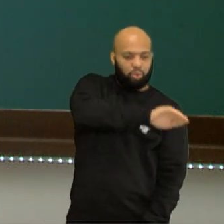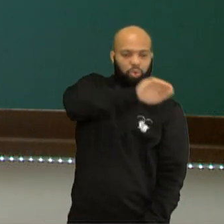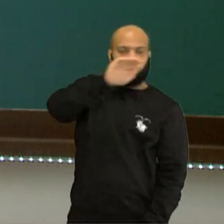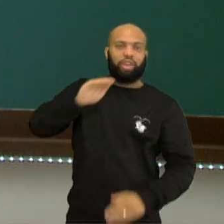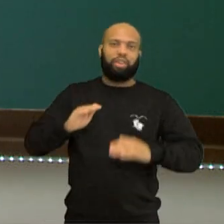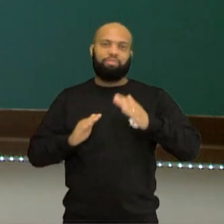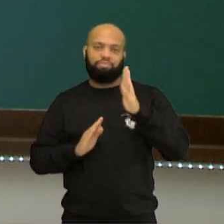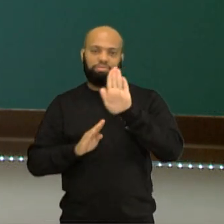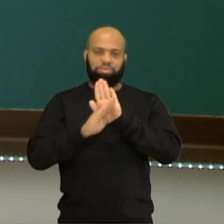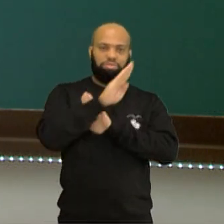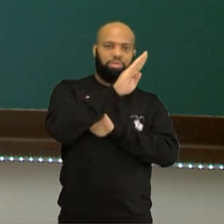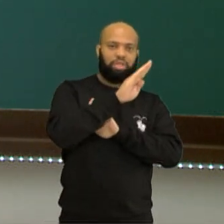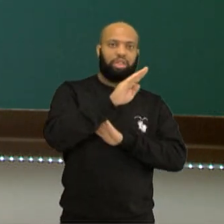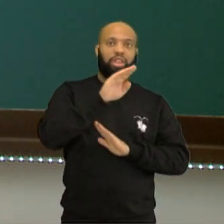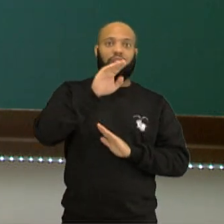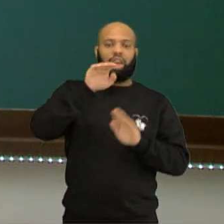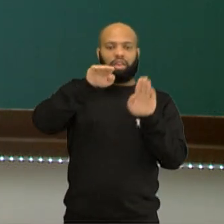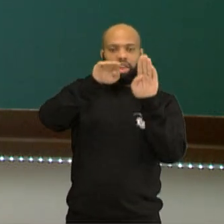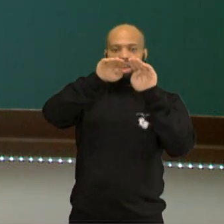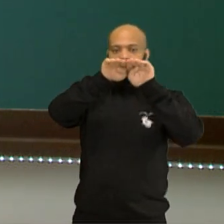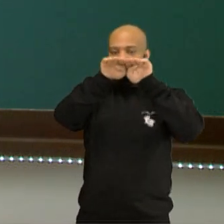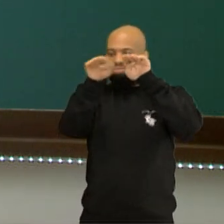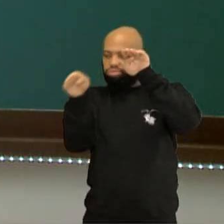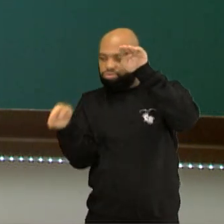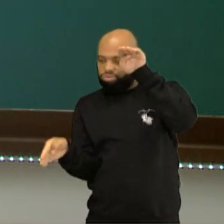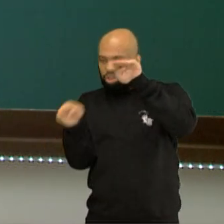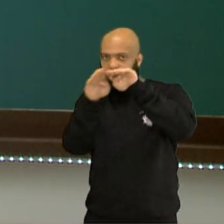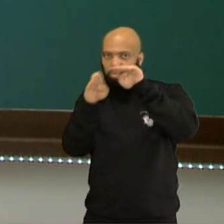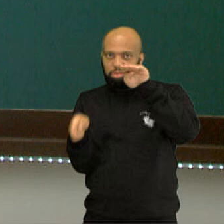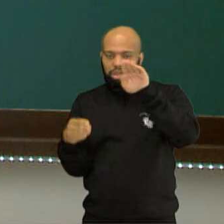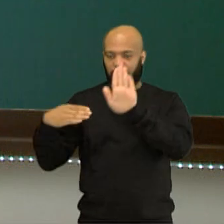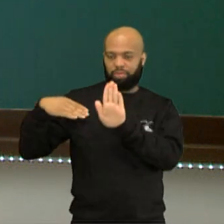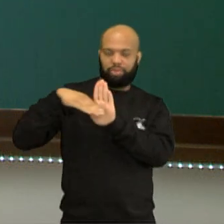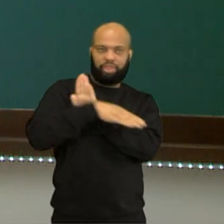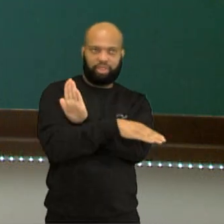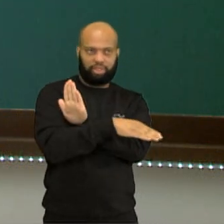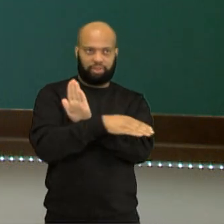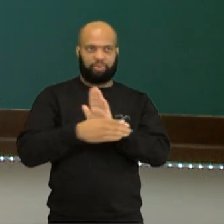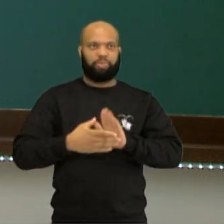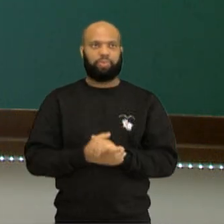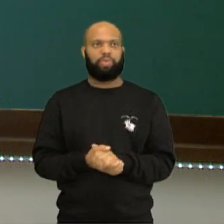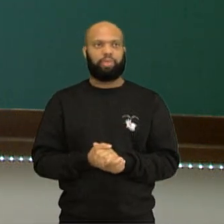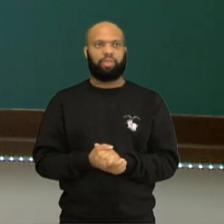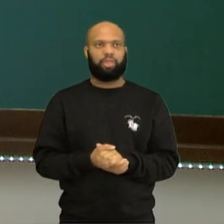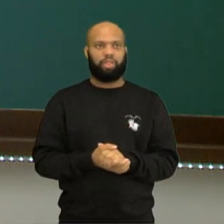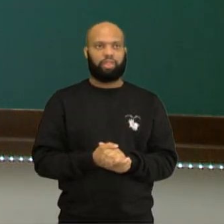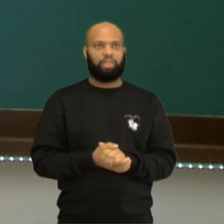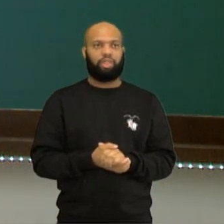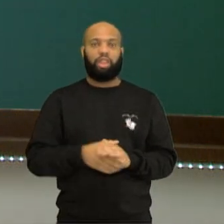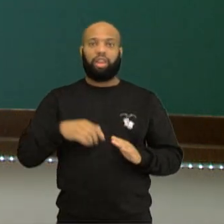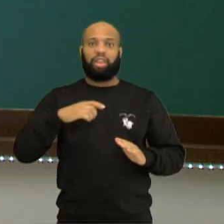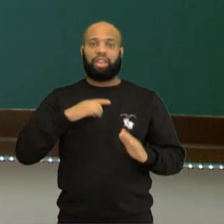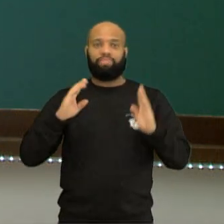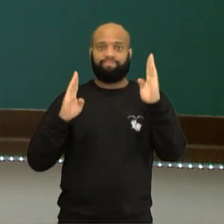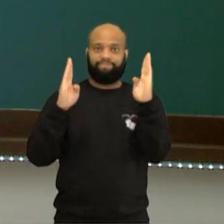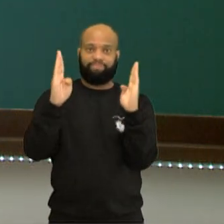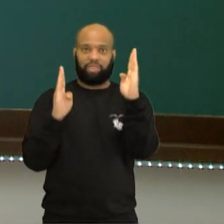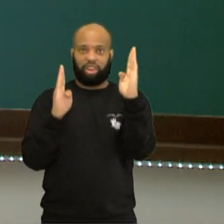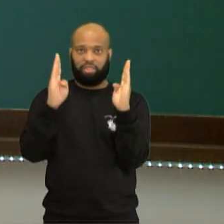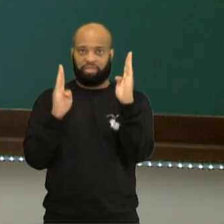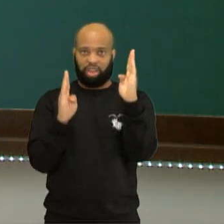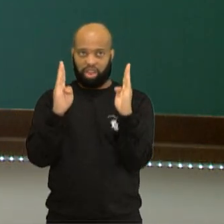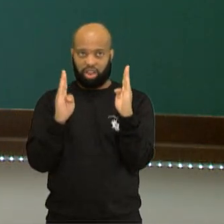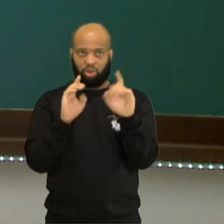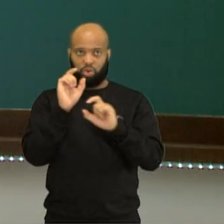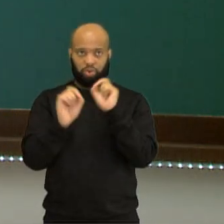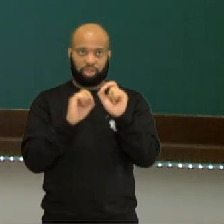para quando x aqui é maior do que zero. Ela começa a cair. Tá bom? Beleza? Então, o intervalo em que x é menor do